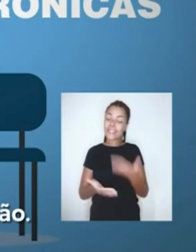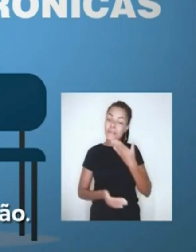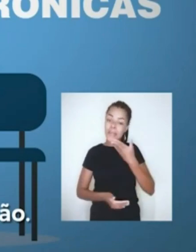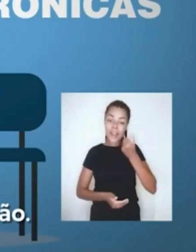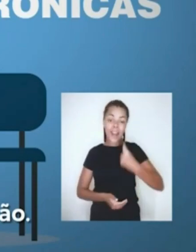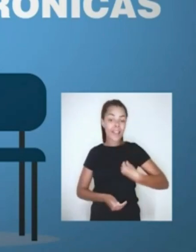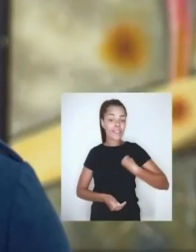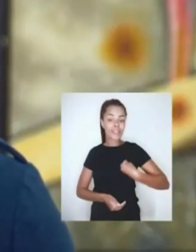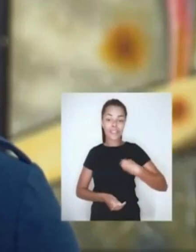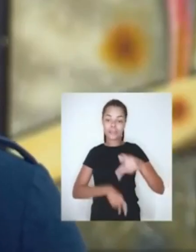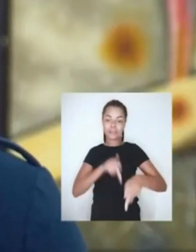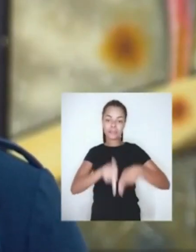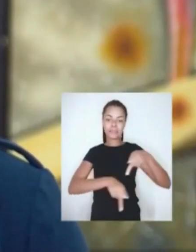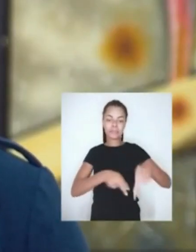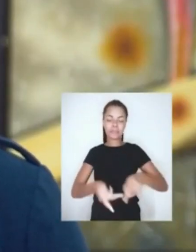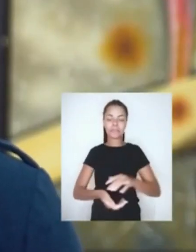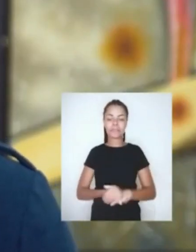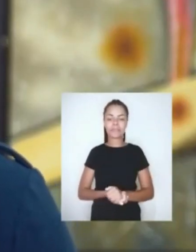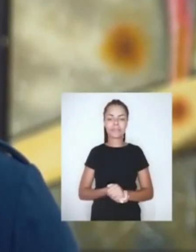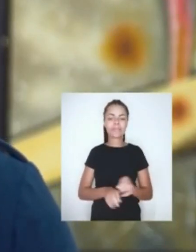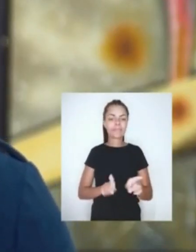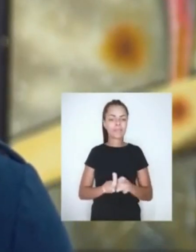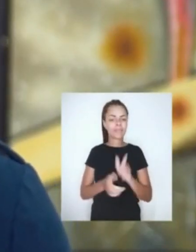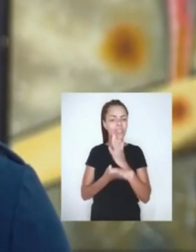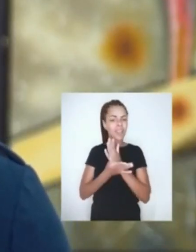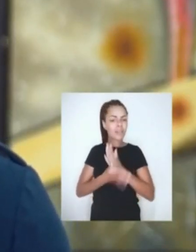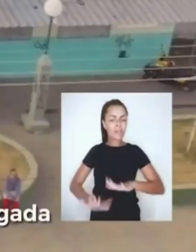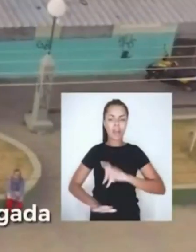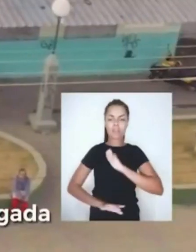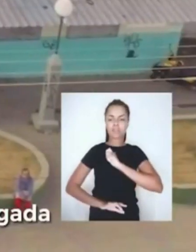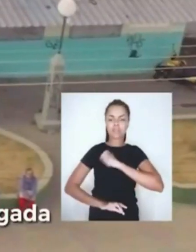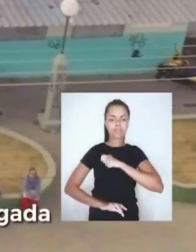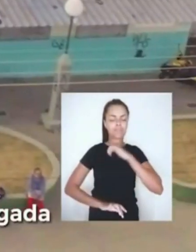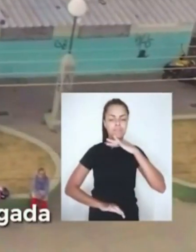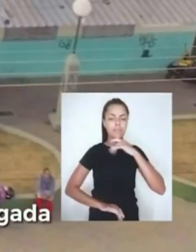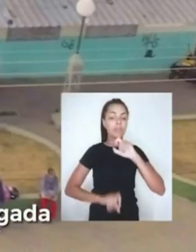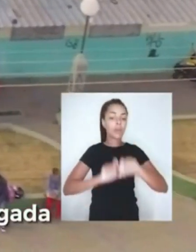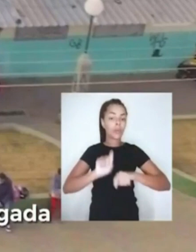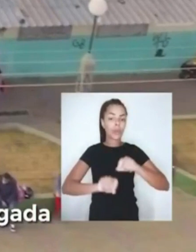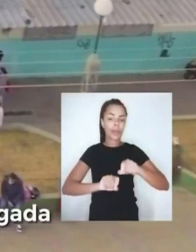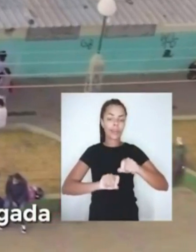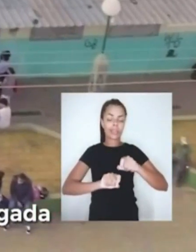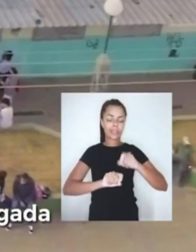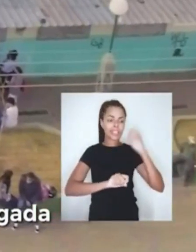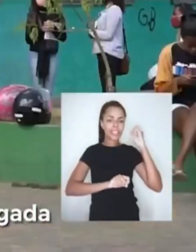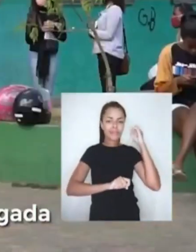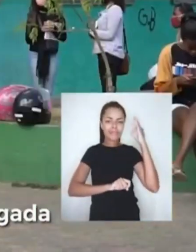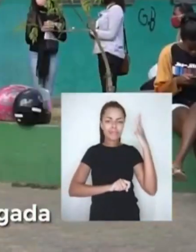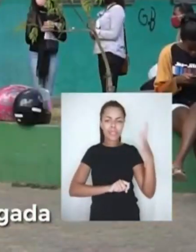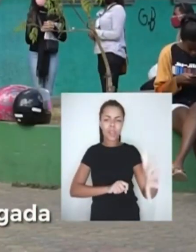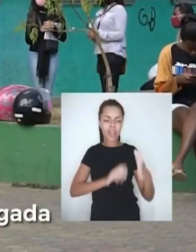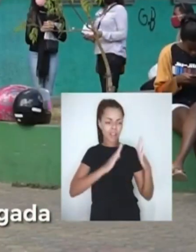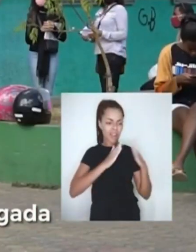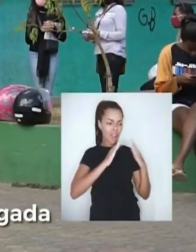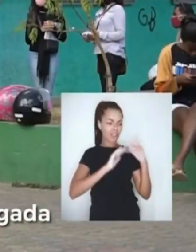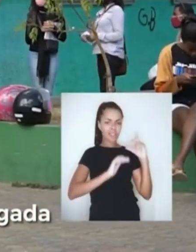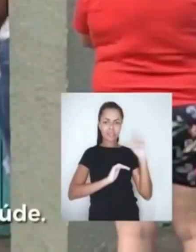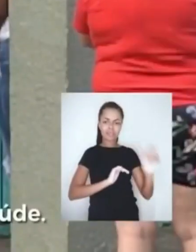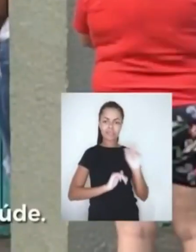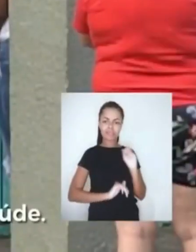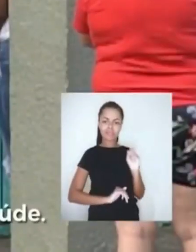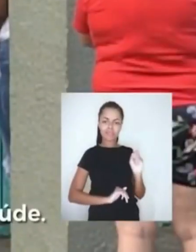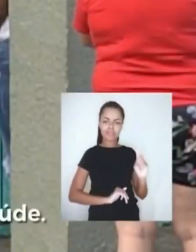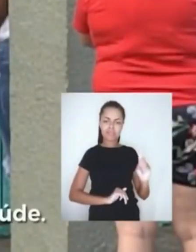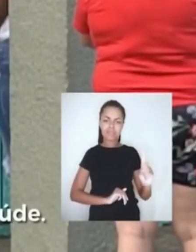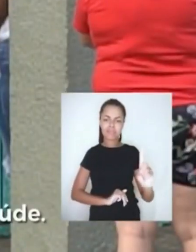vida da população. E vamos acabar com essa crueldade, que é as pessoas saírem de casa de madrugada